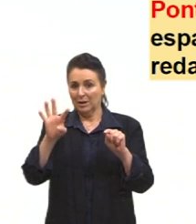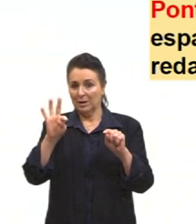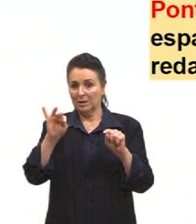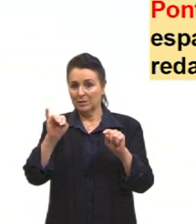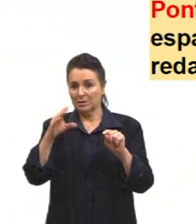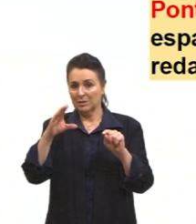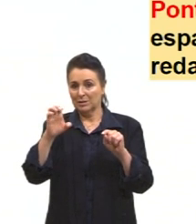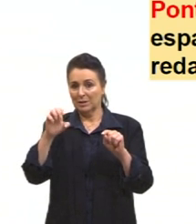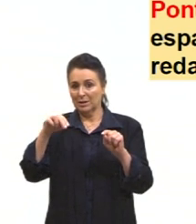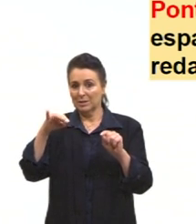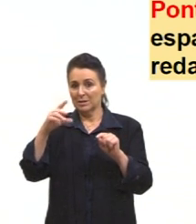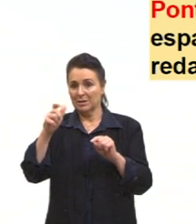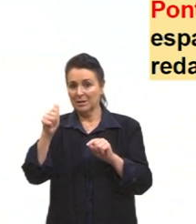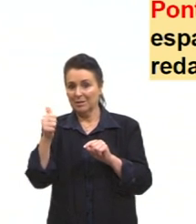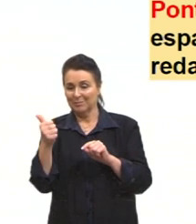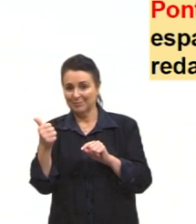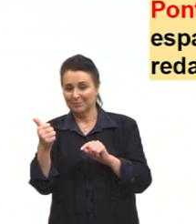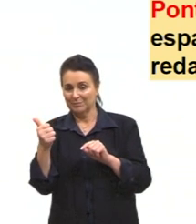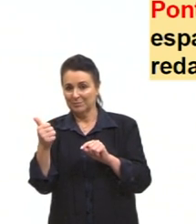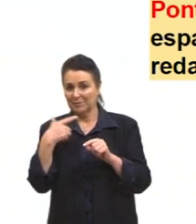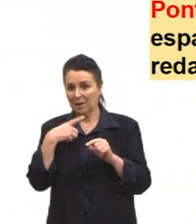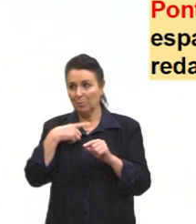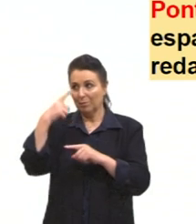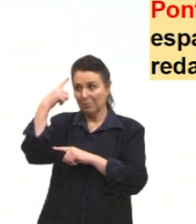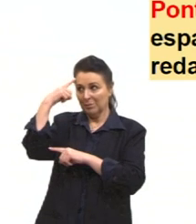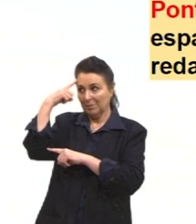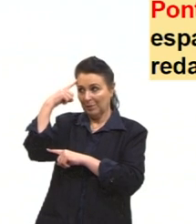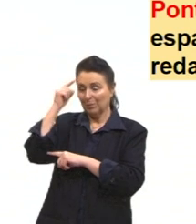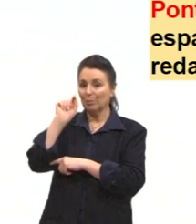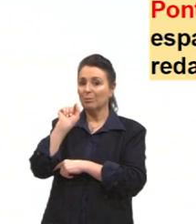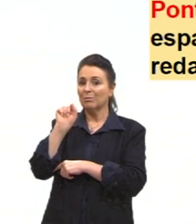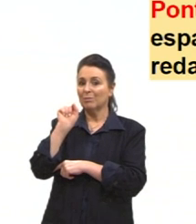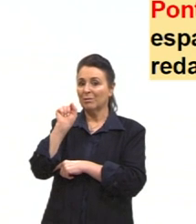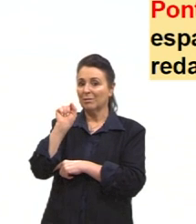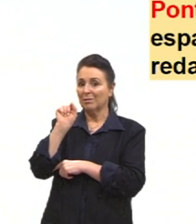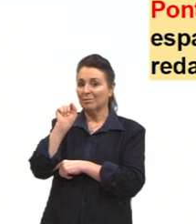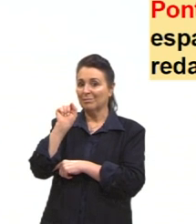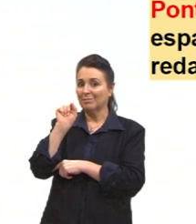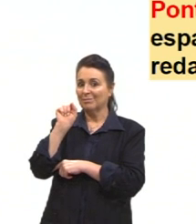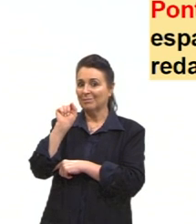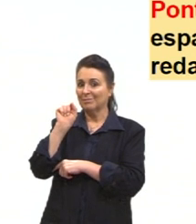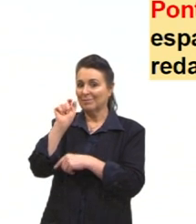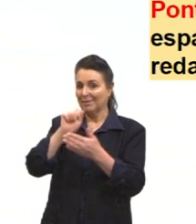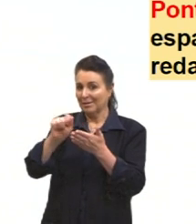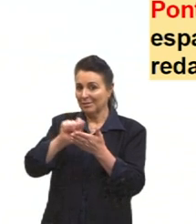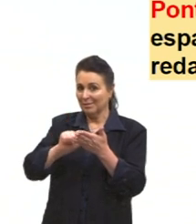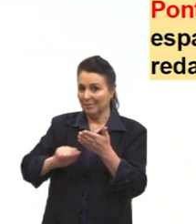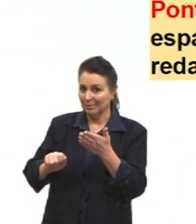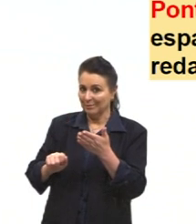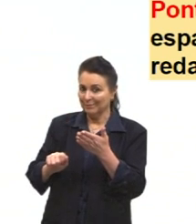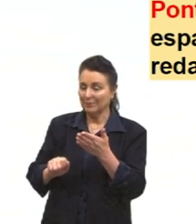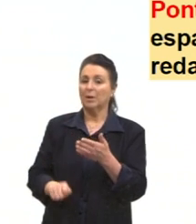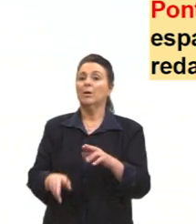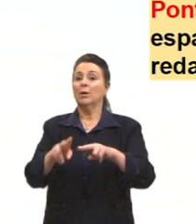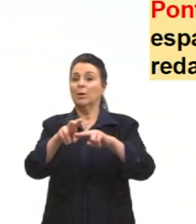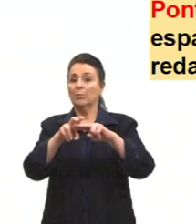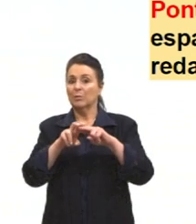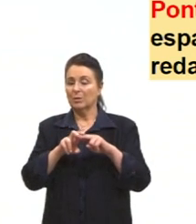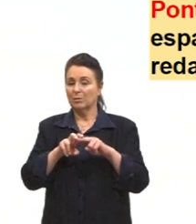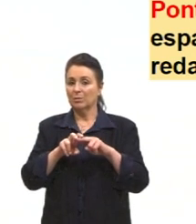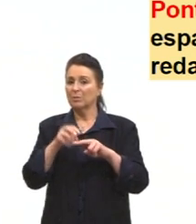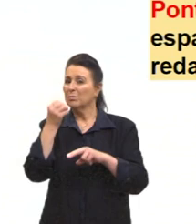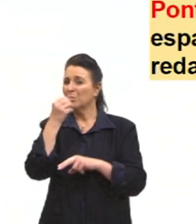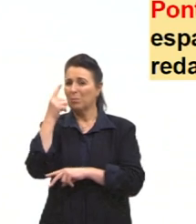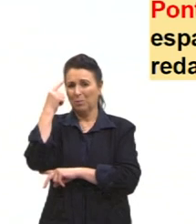hesitação ou reflexão do interlocutor. O significado dela vai por este caminho. E por isso, não é uma boa ideia